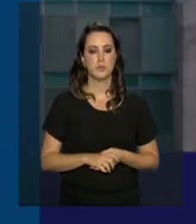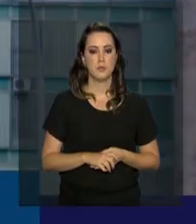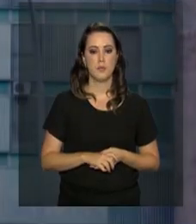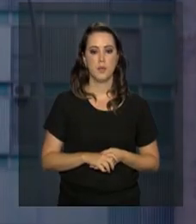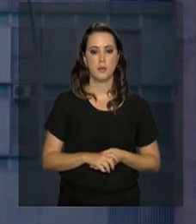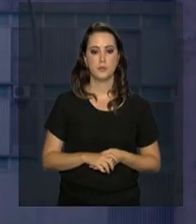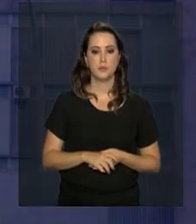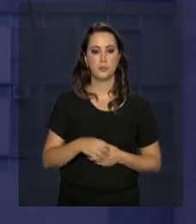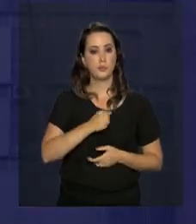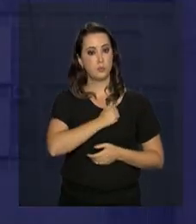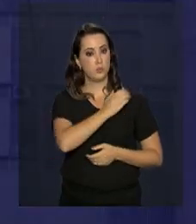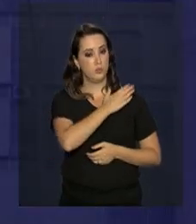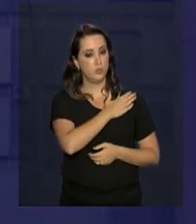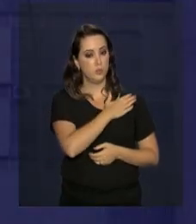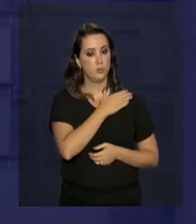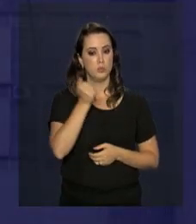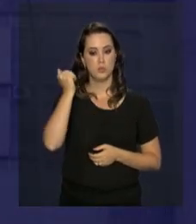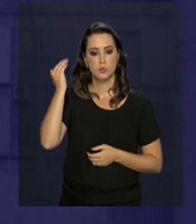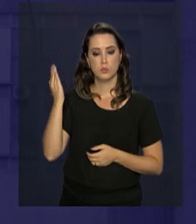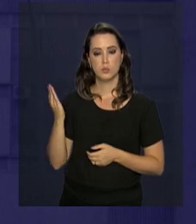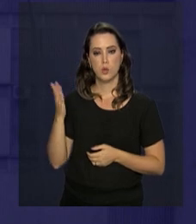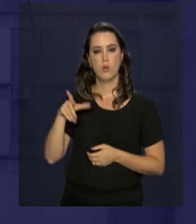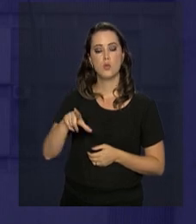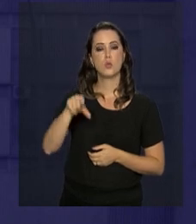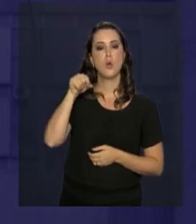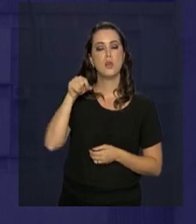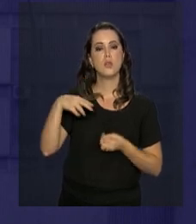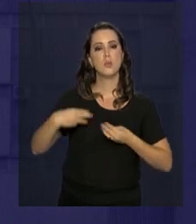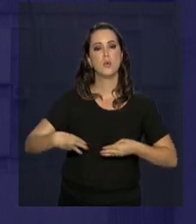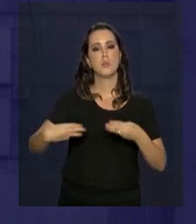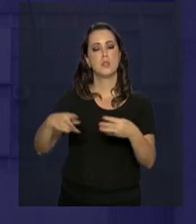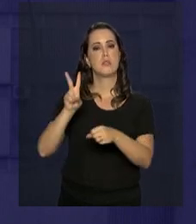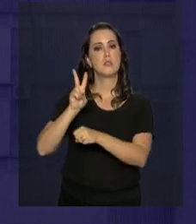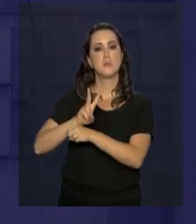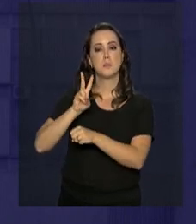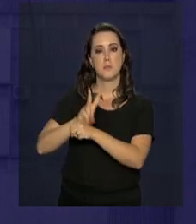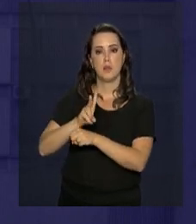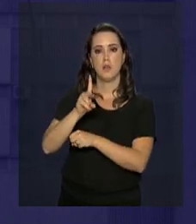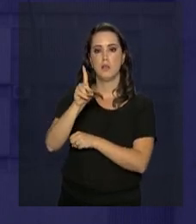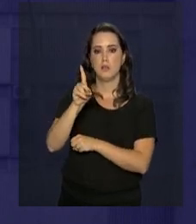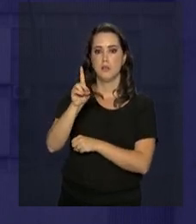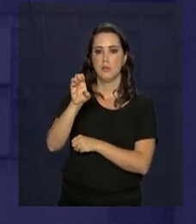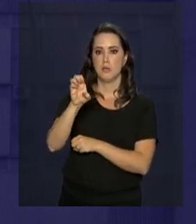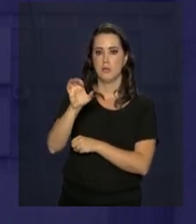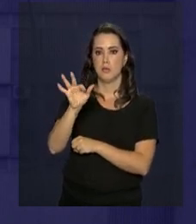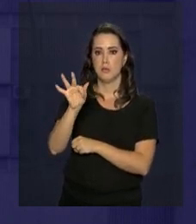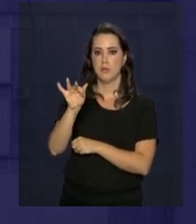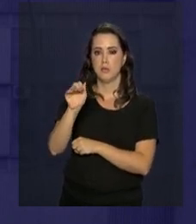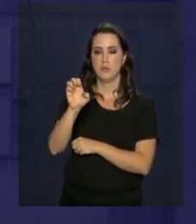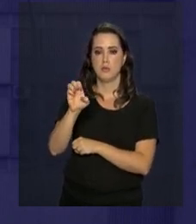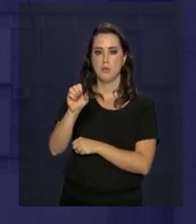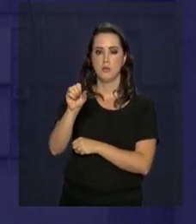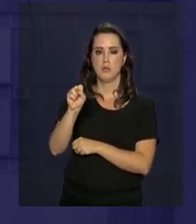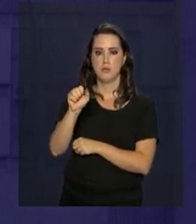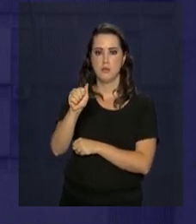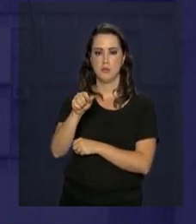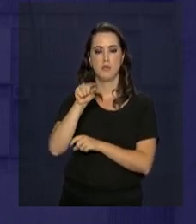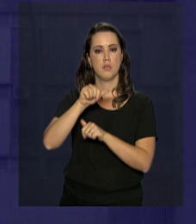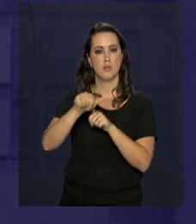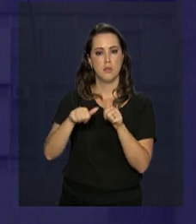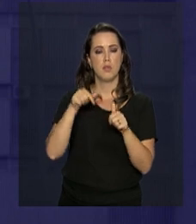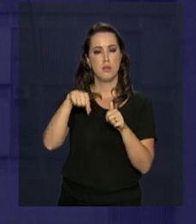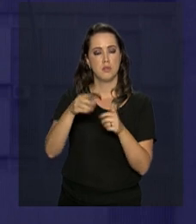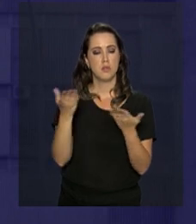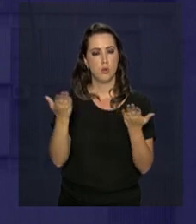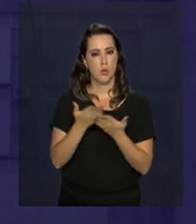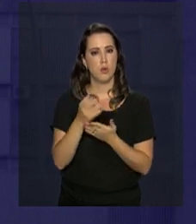O general Fernando Azevedo e Silva foi o escolhido para o Ministério da Defesa. Ele foi chefe do Estado-Maior do Exército e passou à reserva